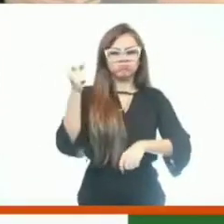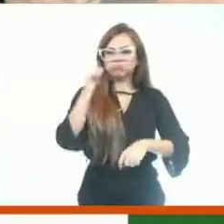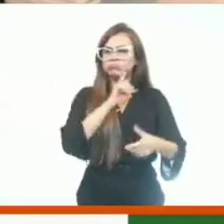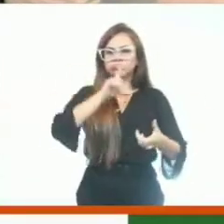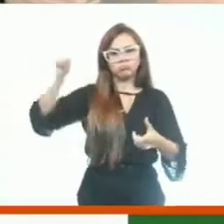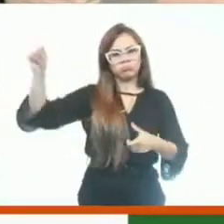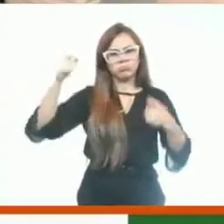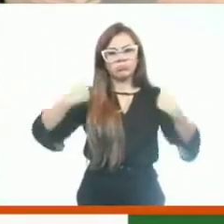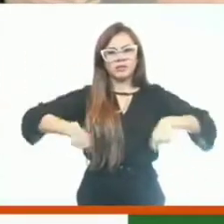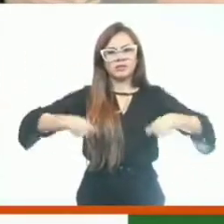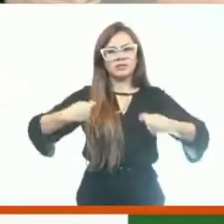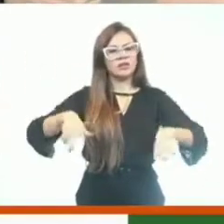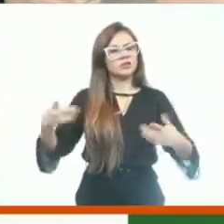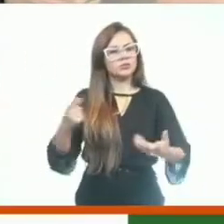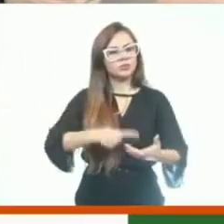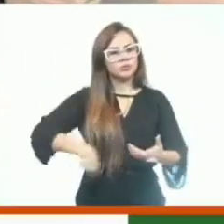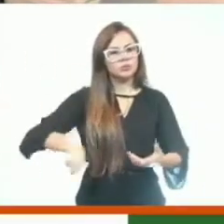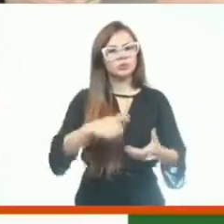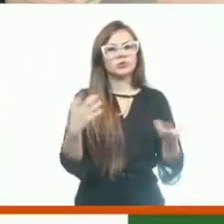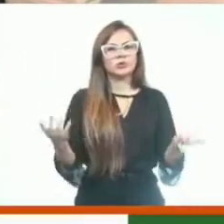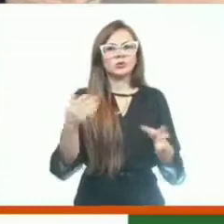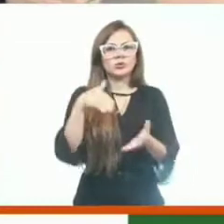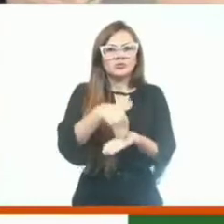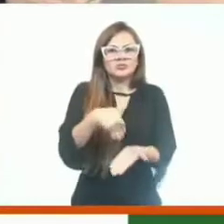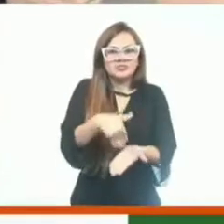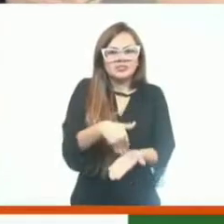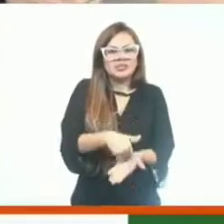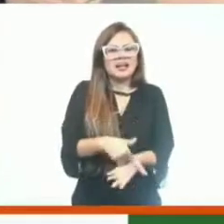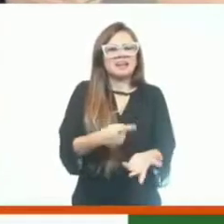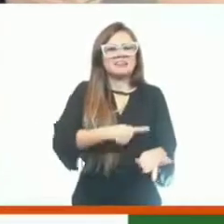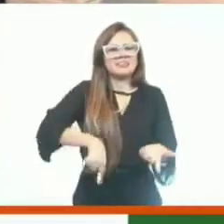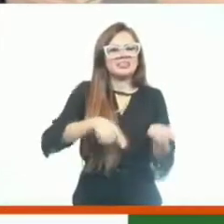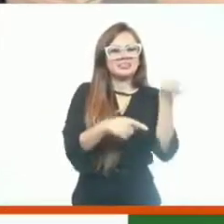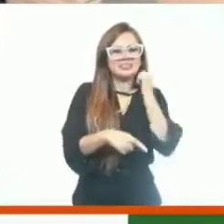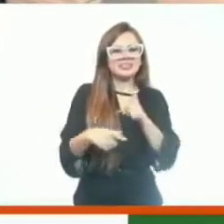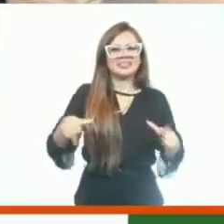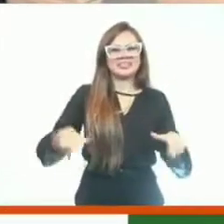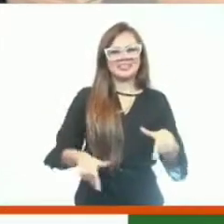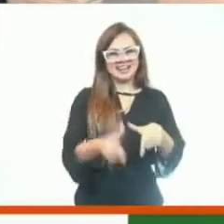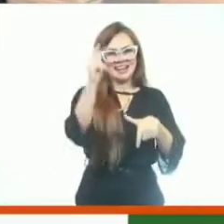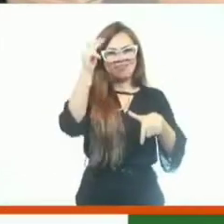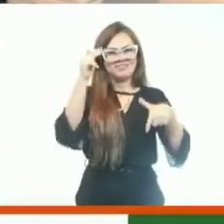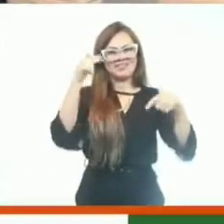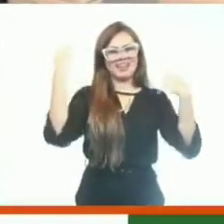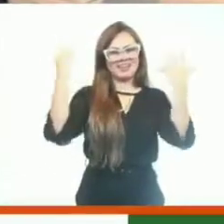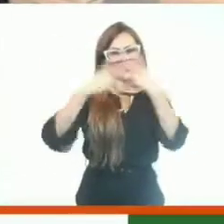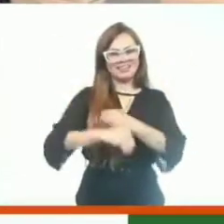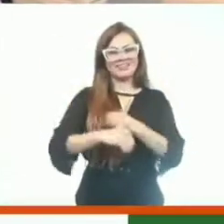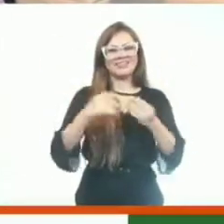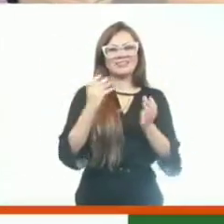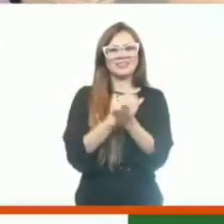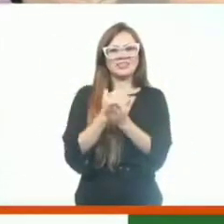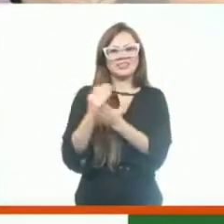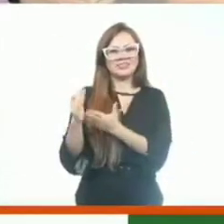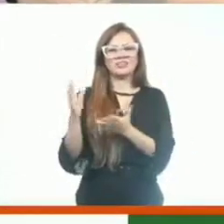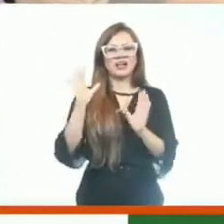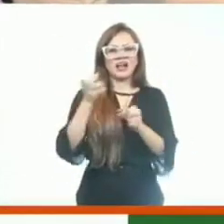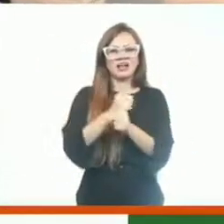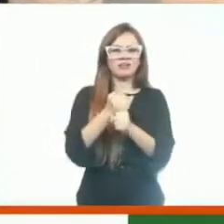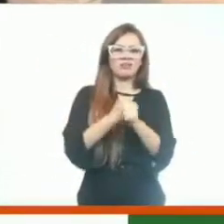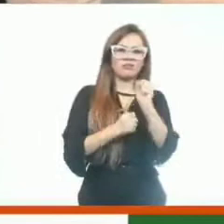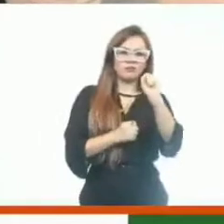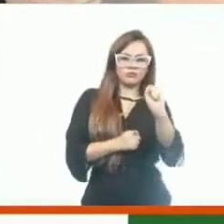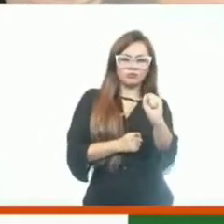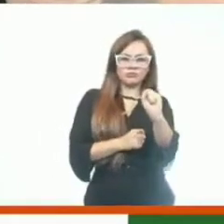Estamos inaugurando nos 48 minutos do segundo tempo, já que está vencendo meus oito anos de